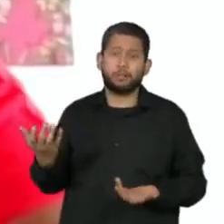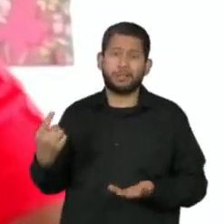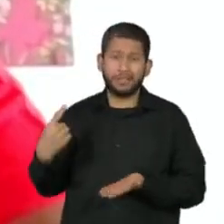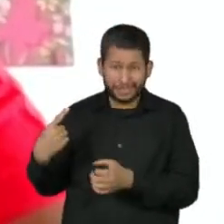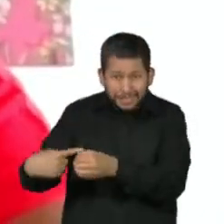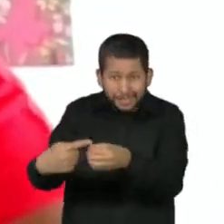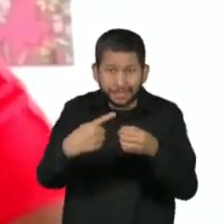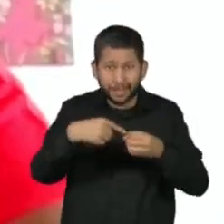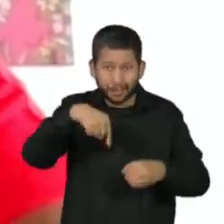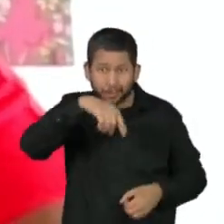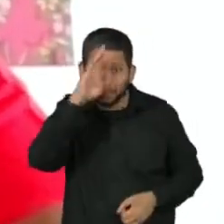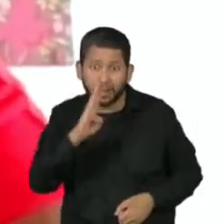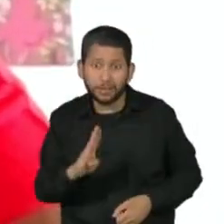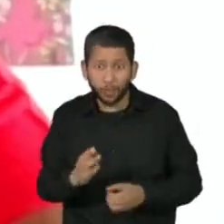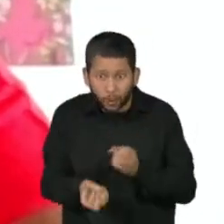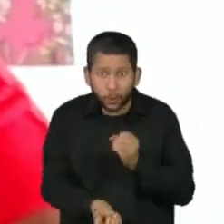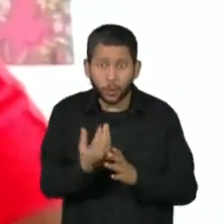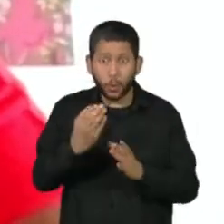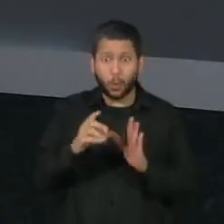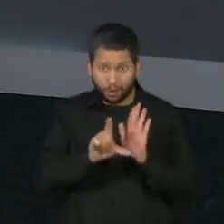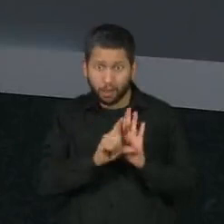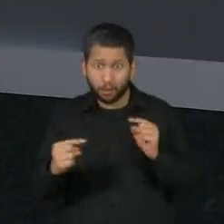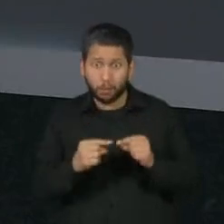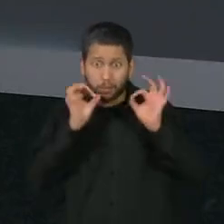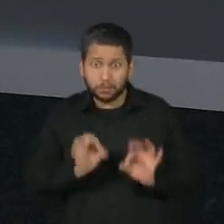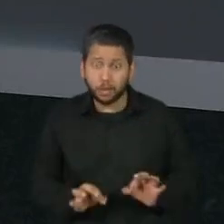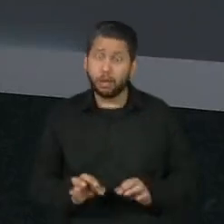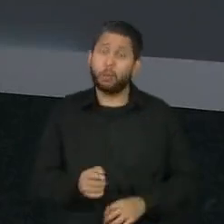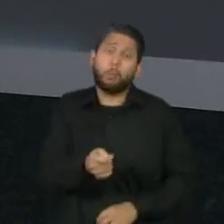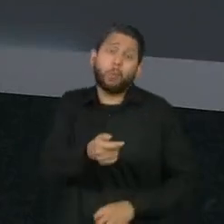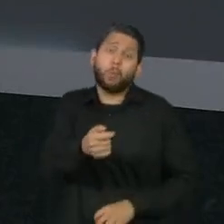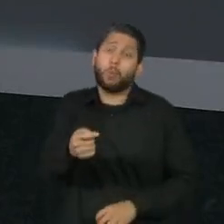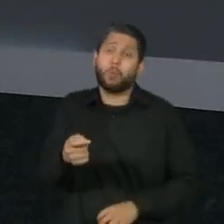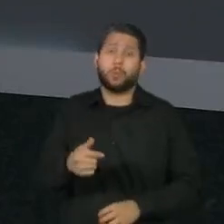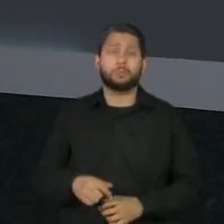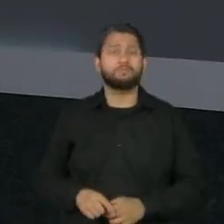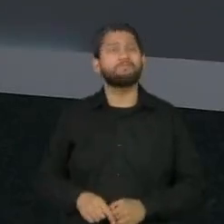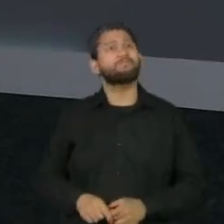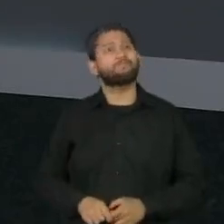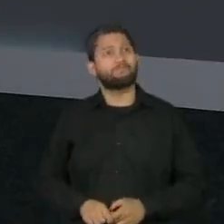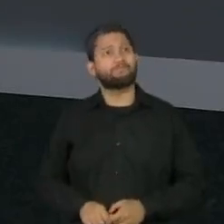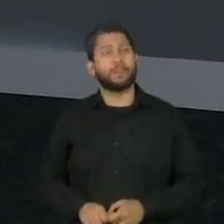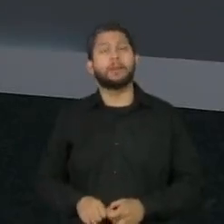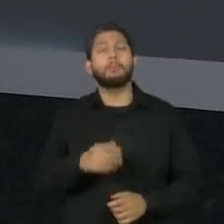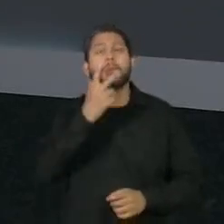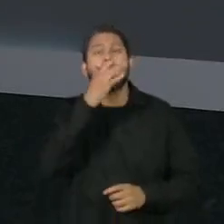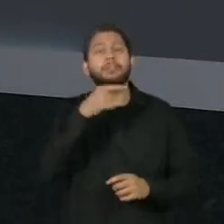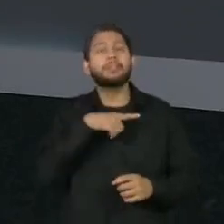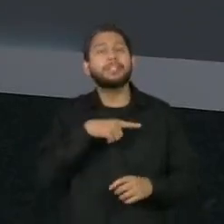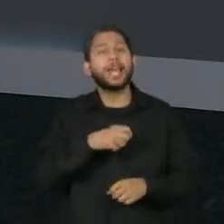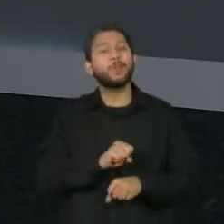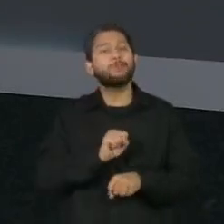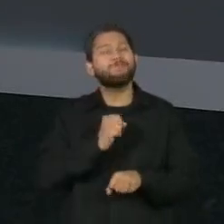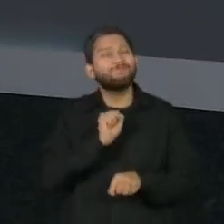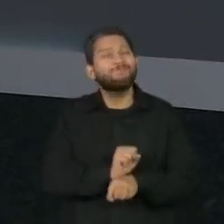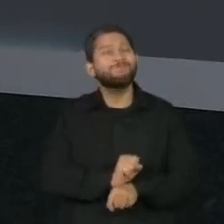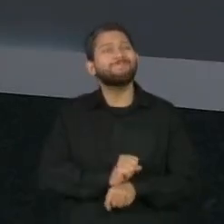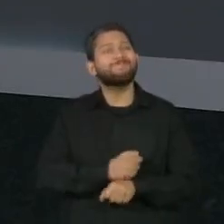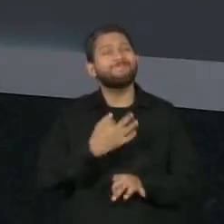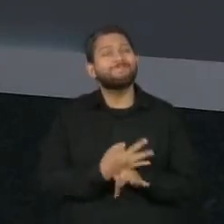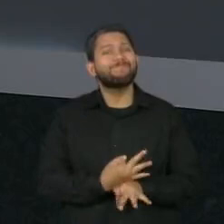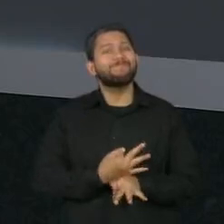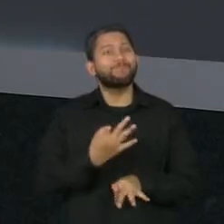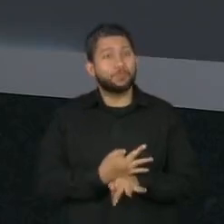no nosso país que já implementaram a lei. A gente tem uma resistência ainda em alguns setores em